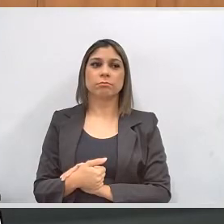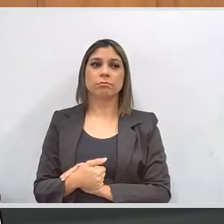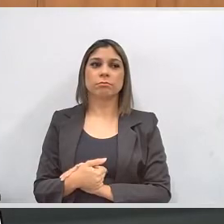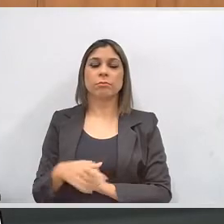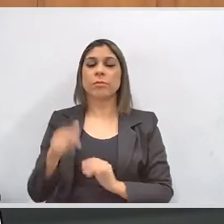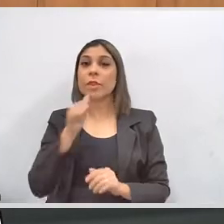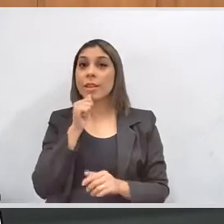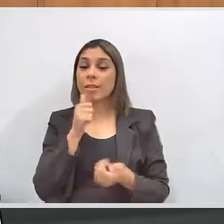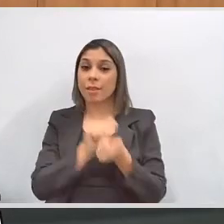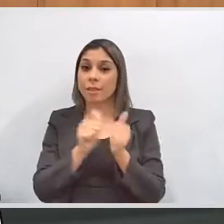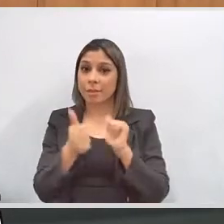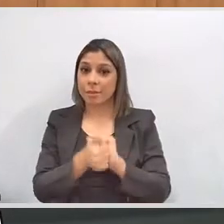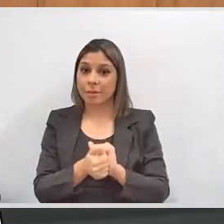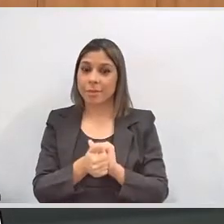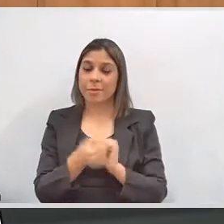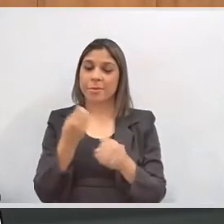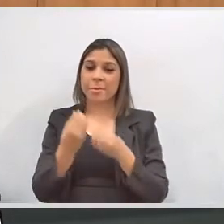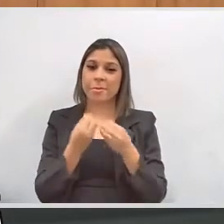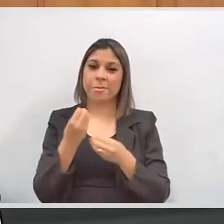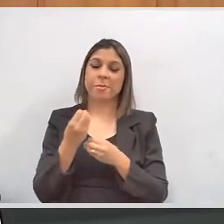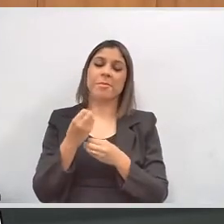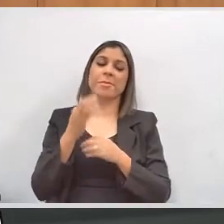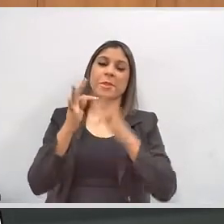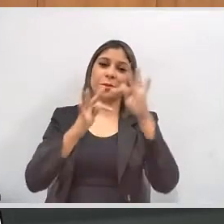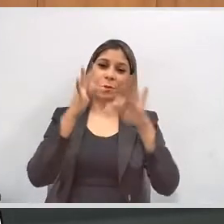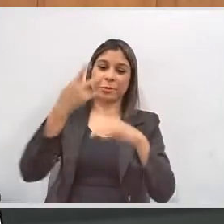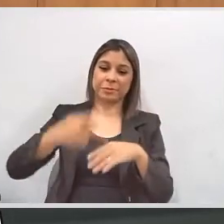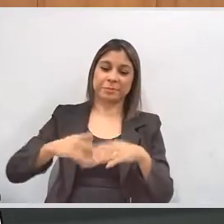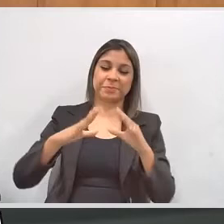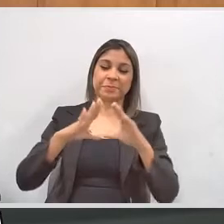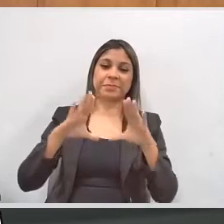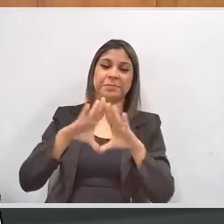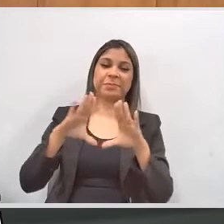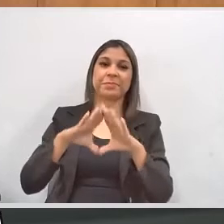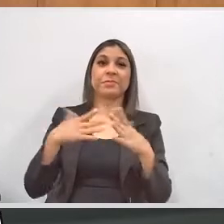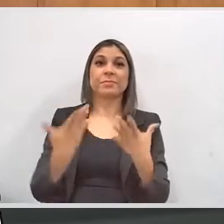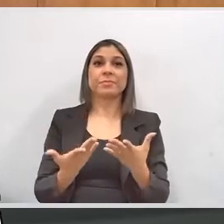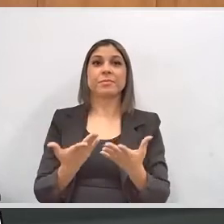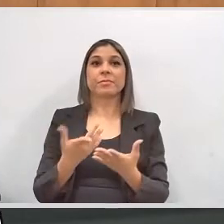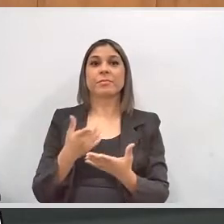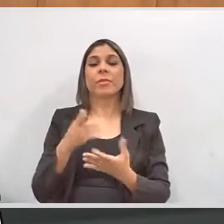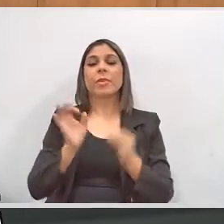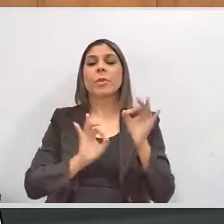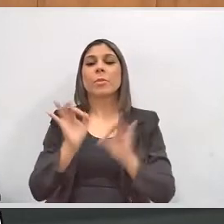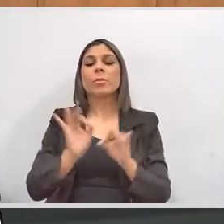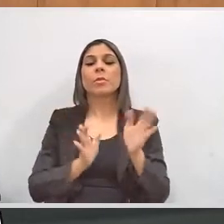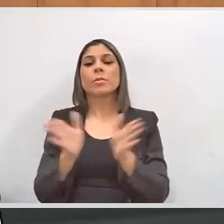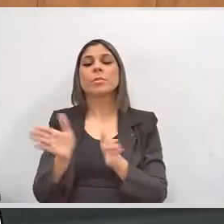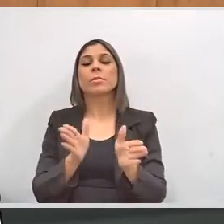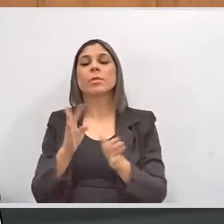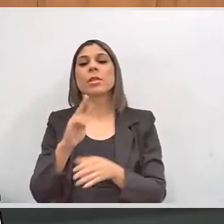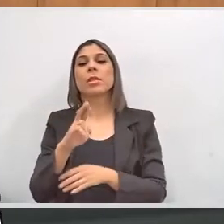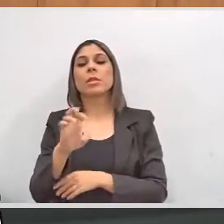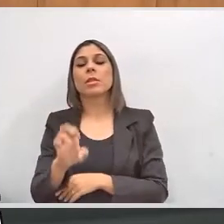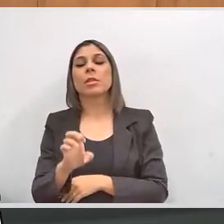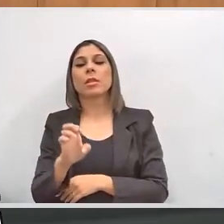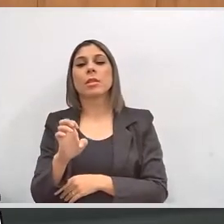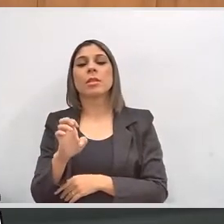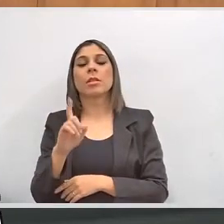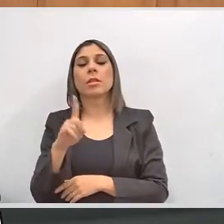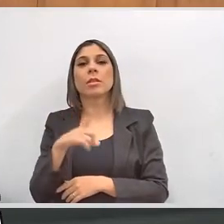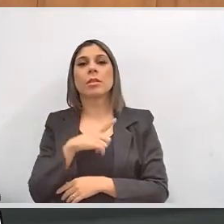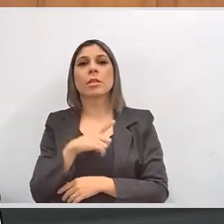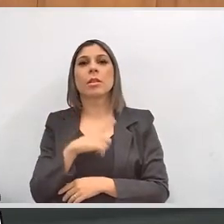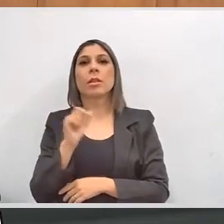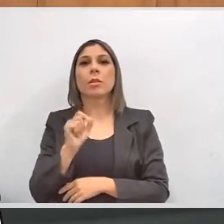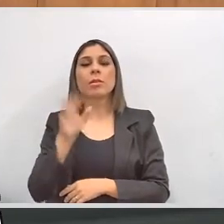Estou me adaptando aqui ao sistema eletrônico da casa. Bom, para começar, então, o programa de acessibilidade do TRE foi instituído